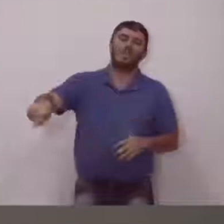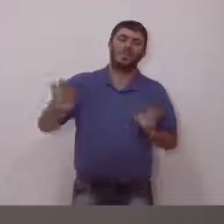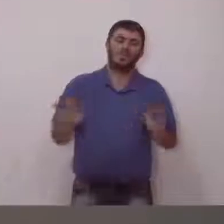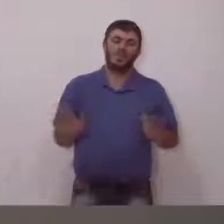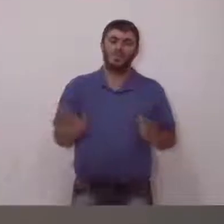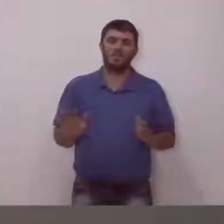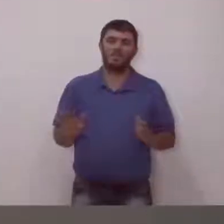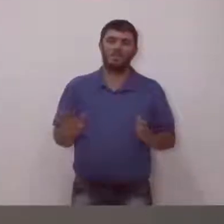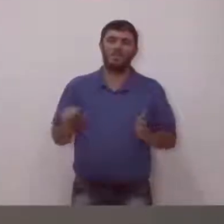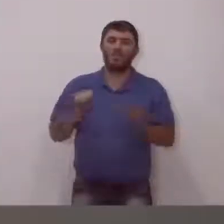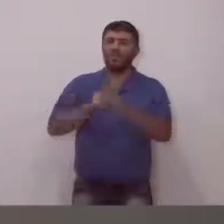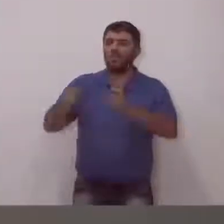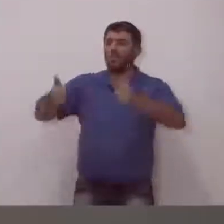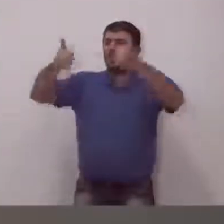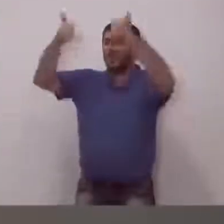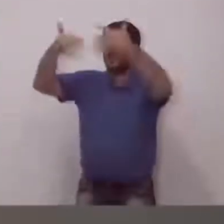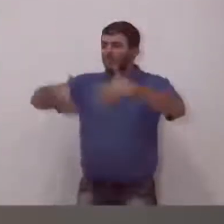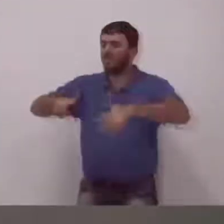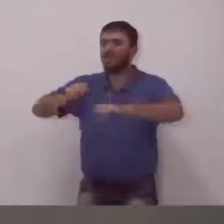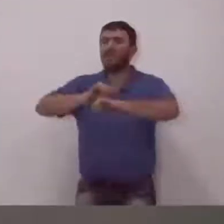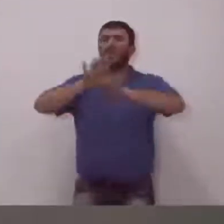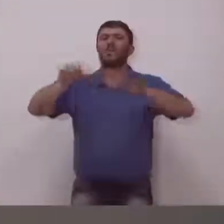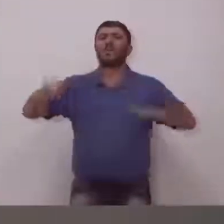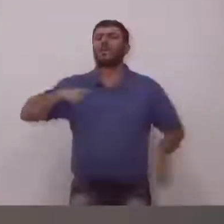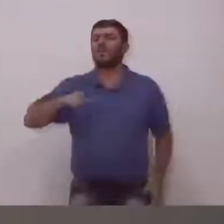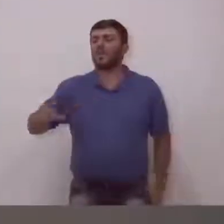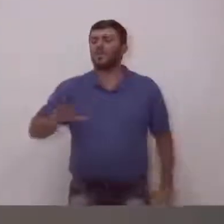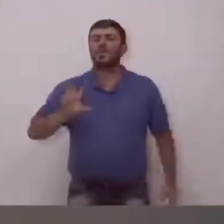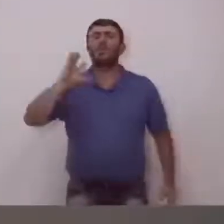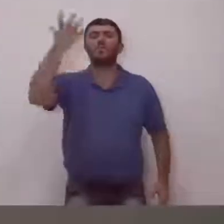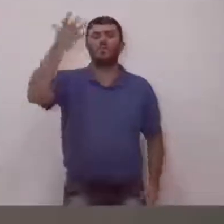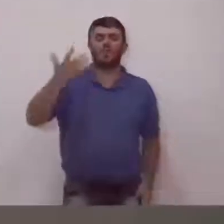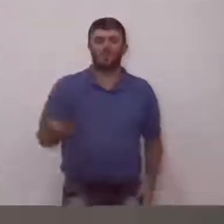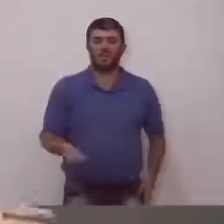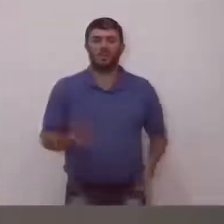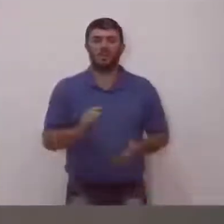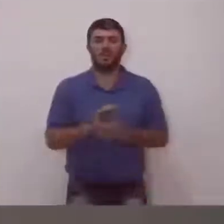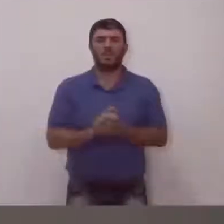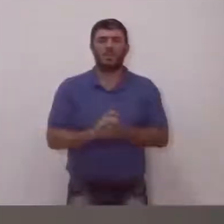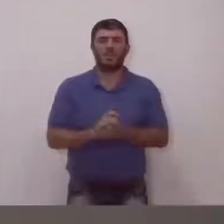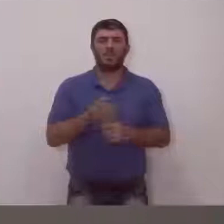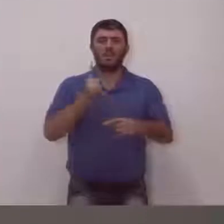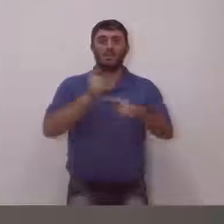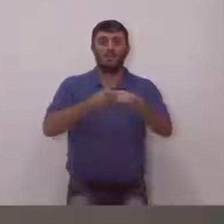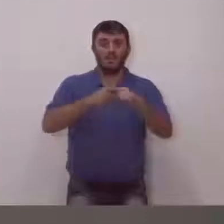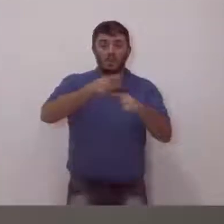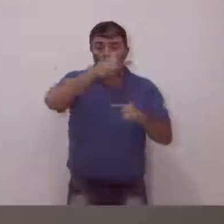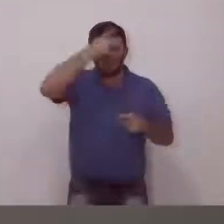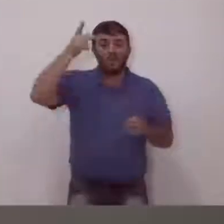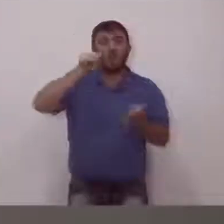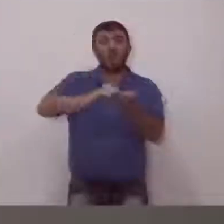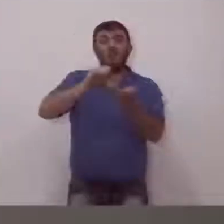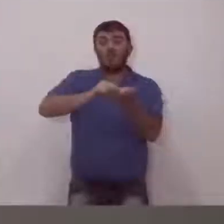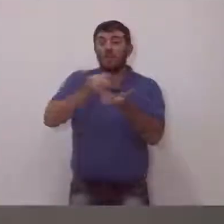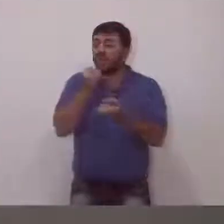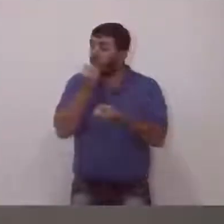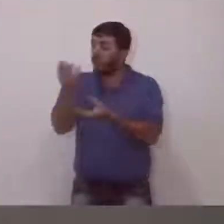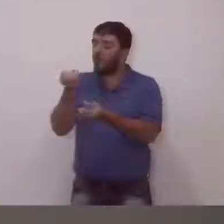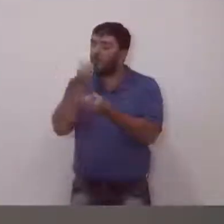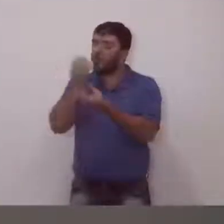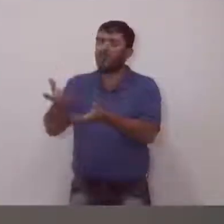Mas a atenção e explicar realmente o que está acontecendo no local. Porque as pessoas ficam sem saber, não têm informação do que está acontecendo.